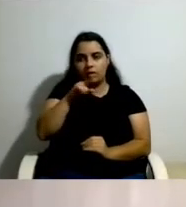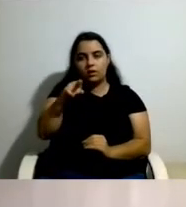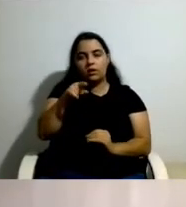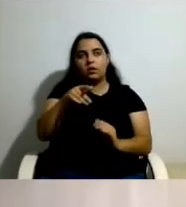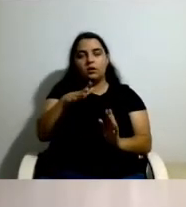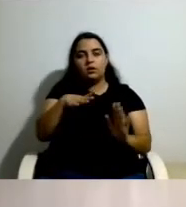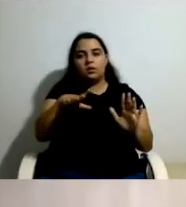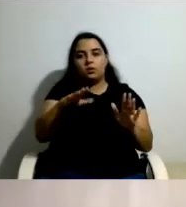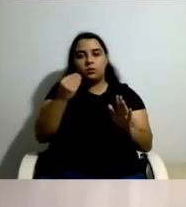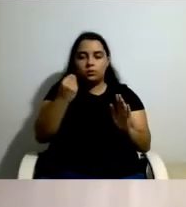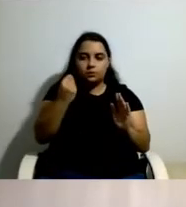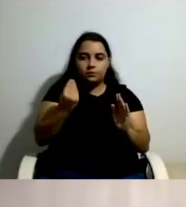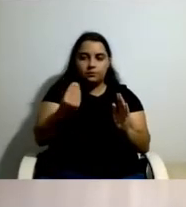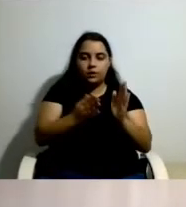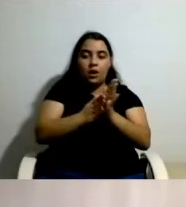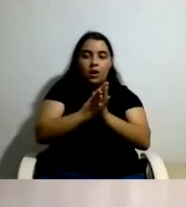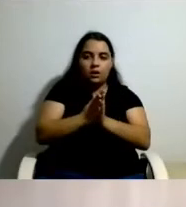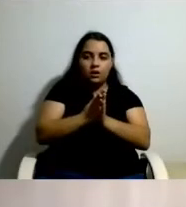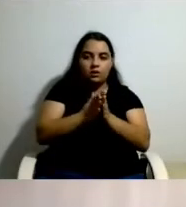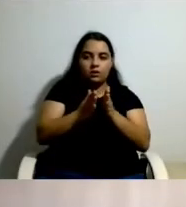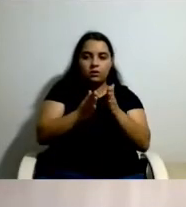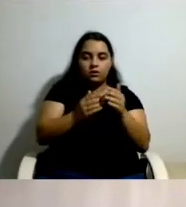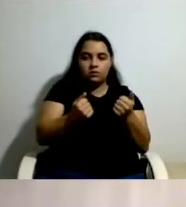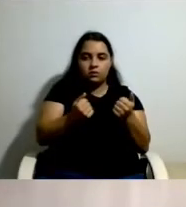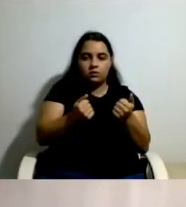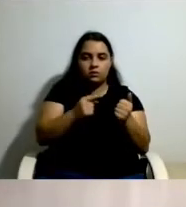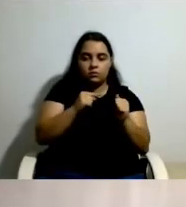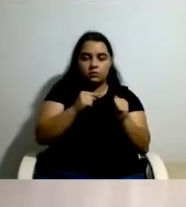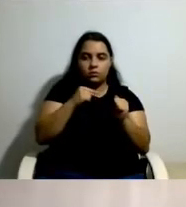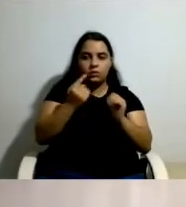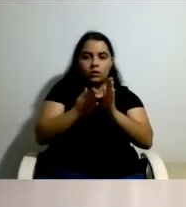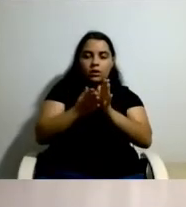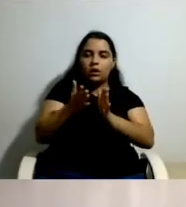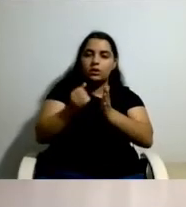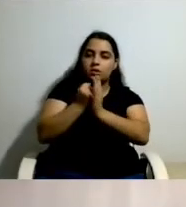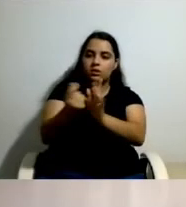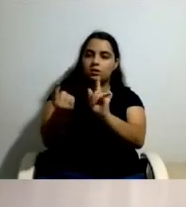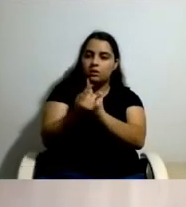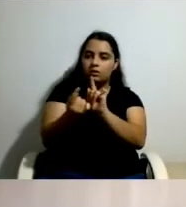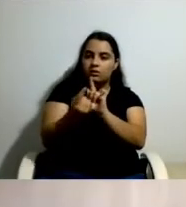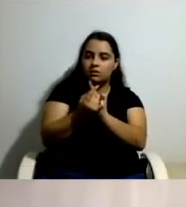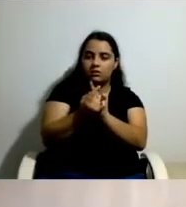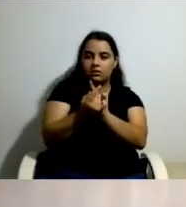a possibilidade de assistência pessoal no contexto